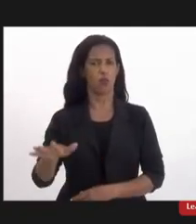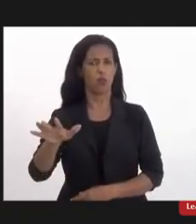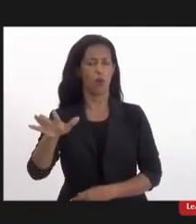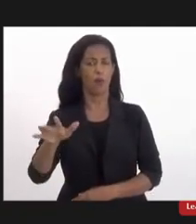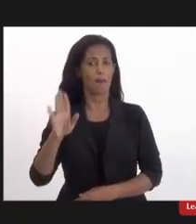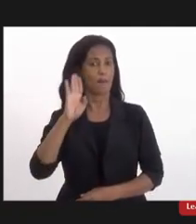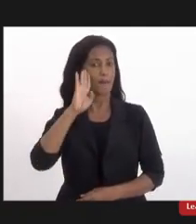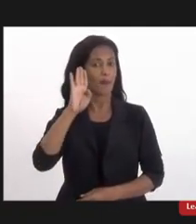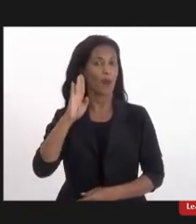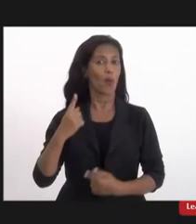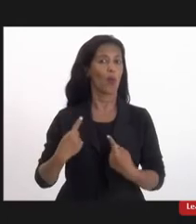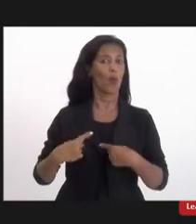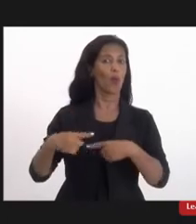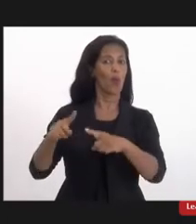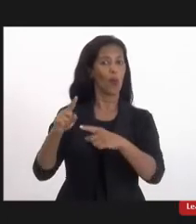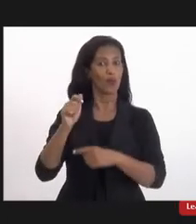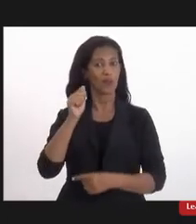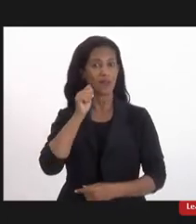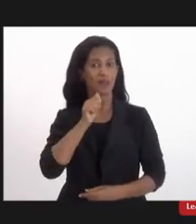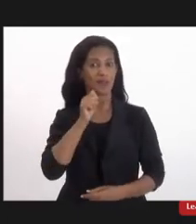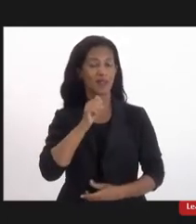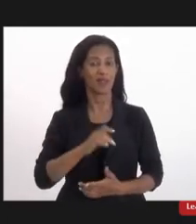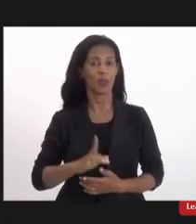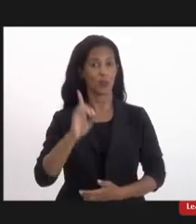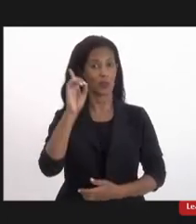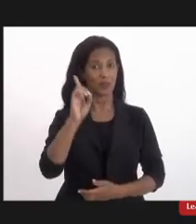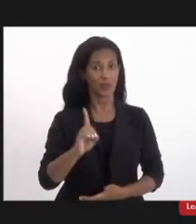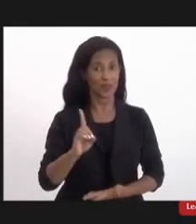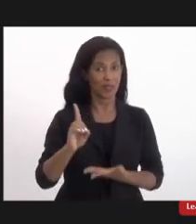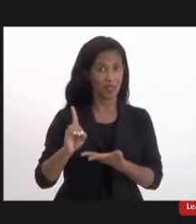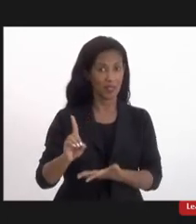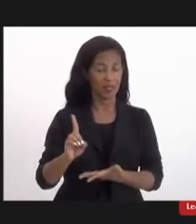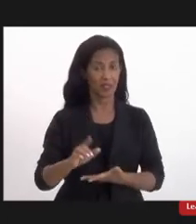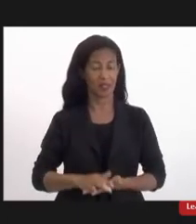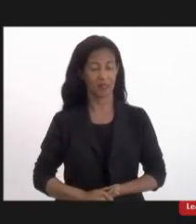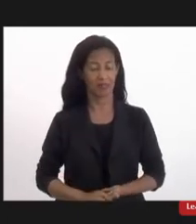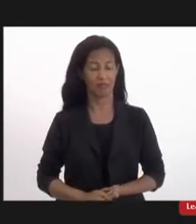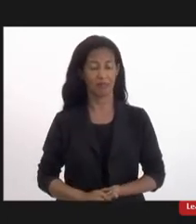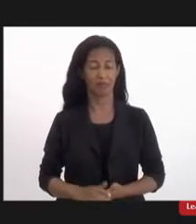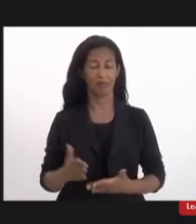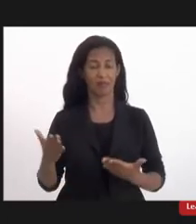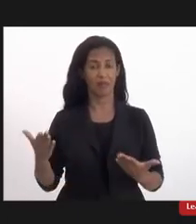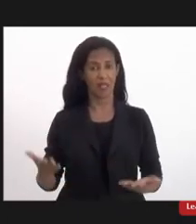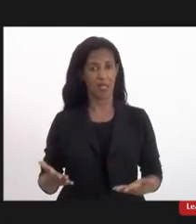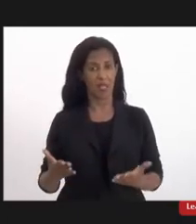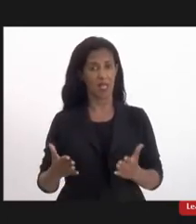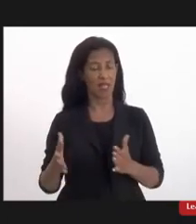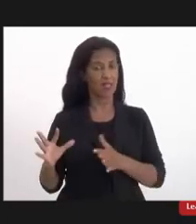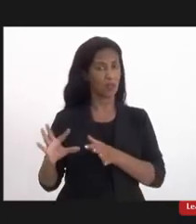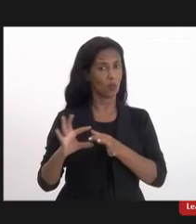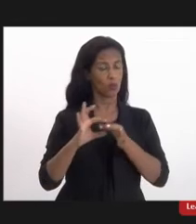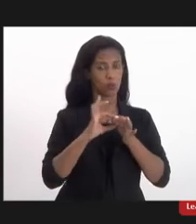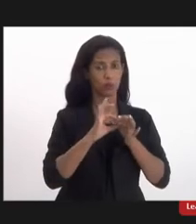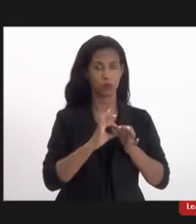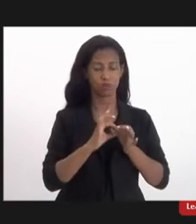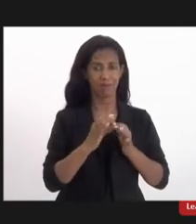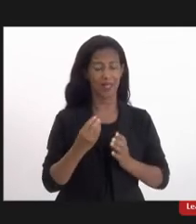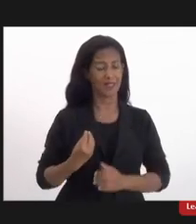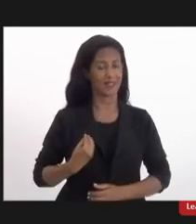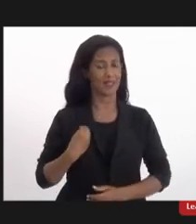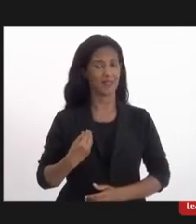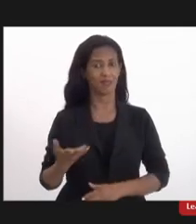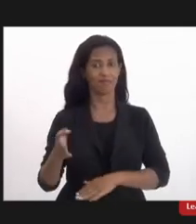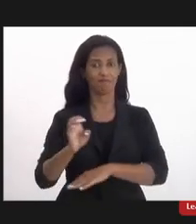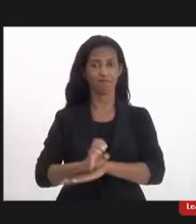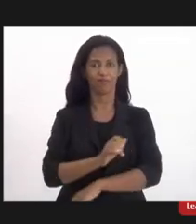principalmente contra as mulheres, né? Com deficiência. Então, esse contexto é o contexto que a gente está vivendo aqui no